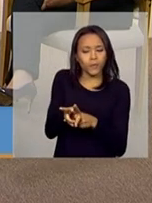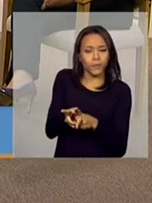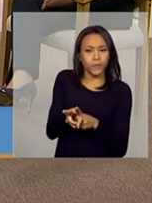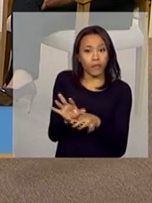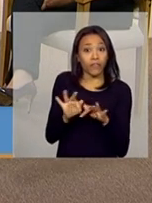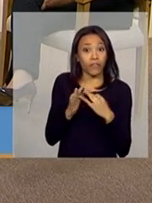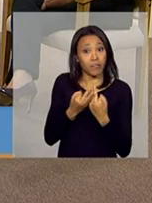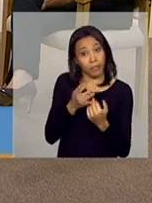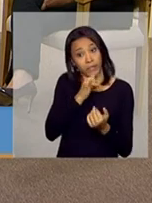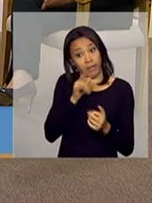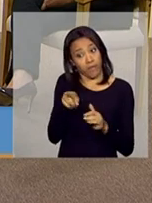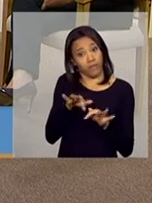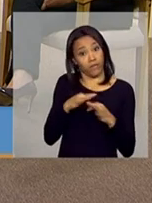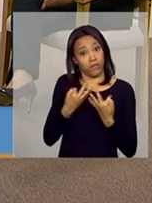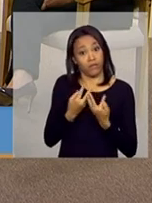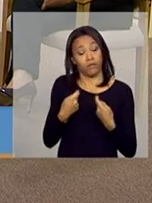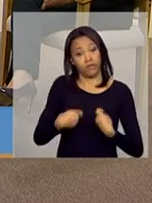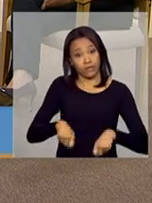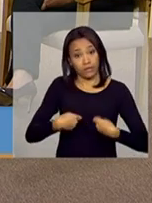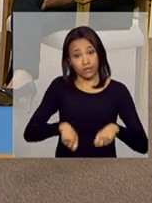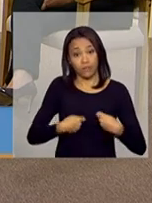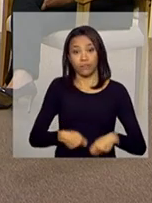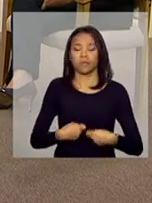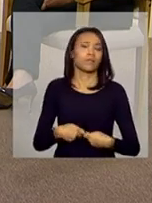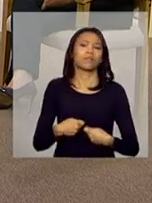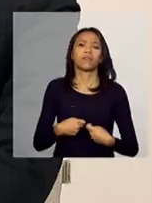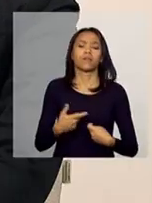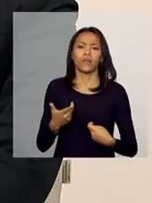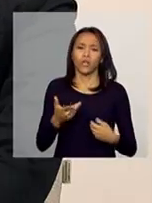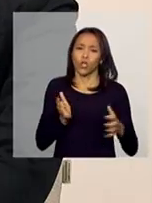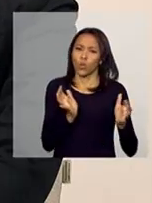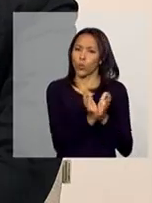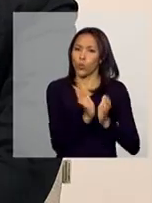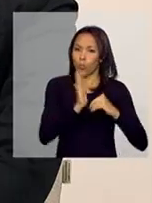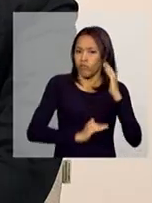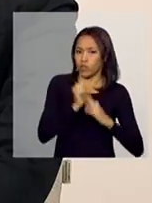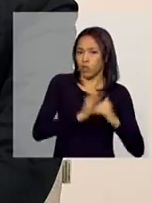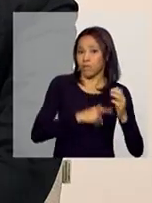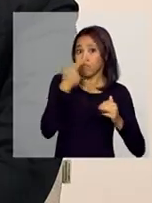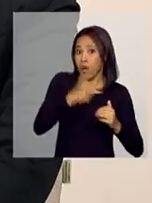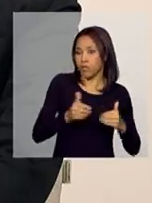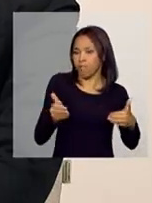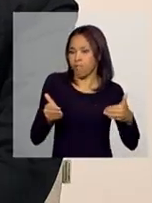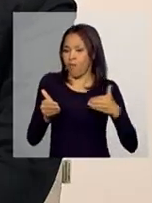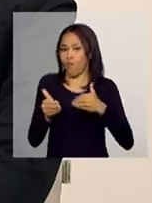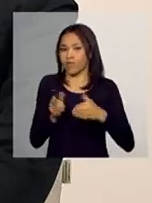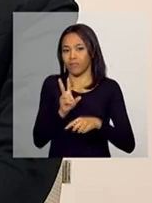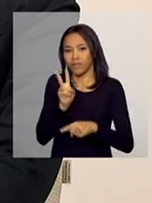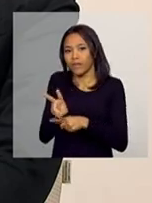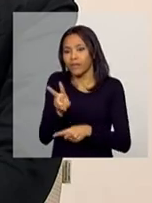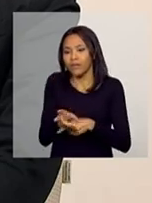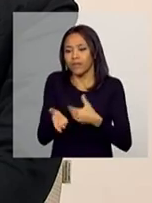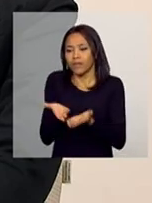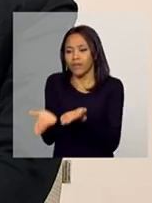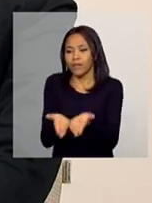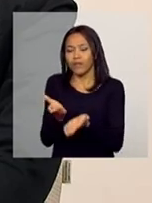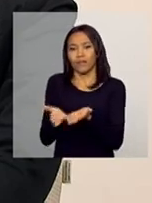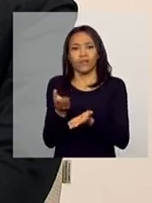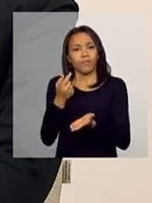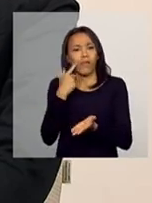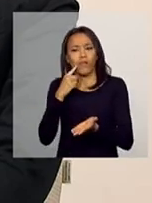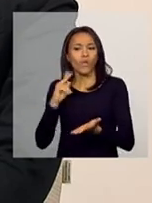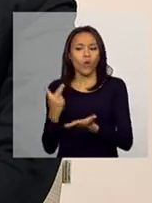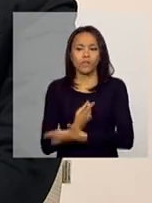aquela família, ela precisa estar mais vezes com aquela equipe técnica para observar quais são as situações, para refletir sobre aquelas